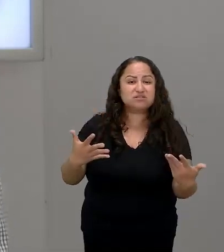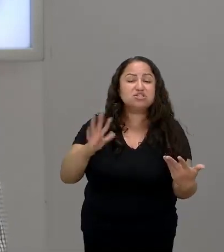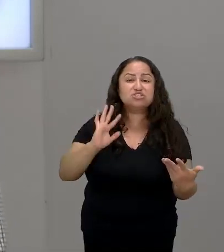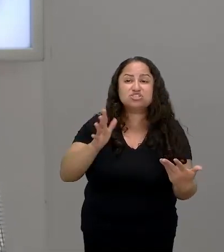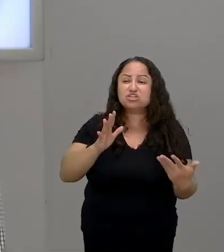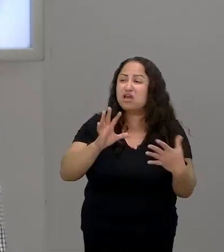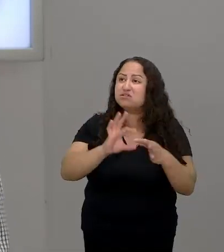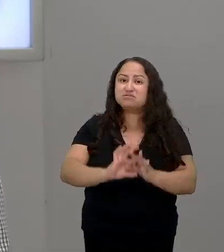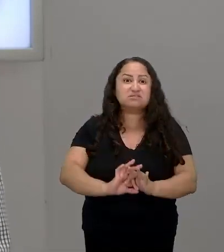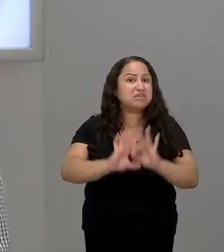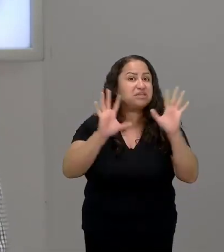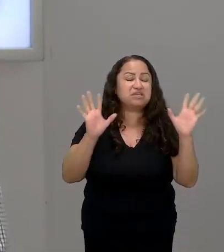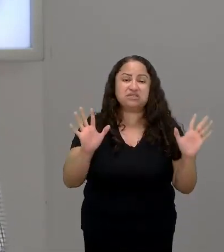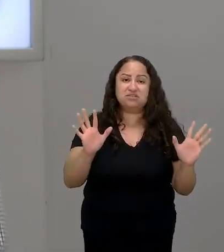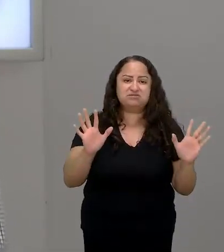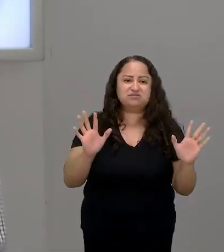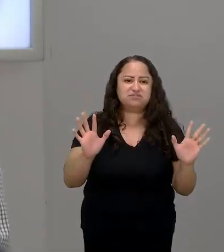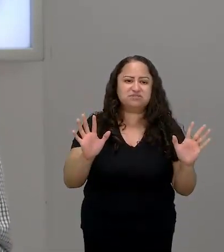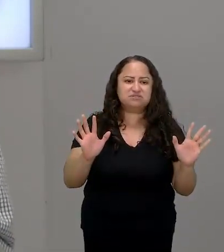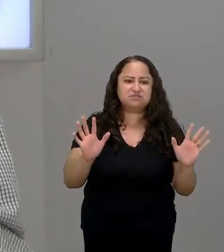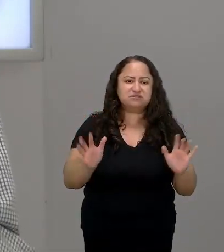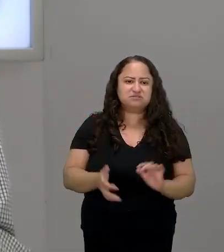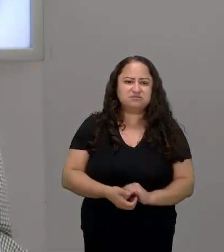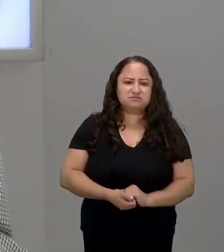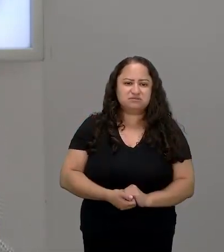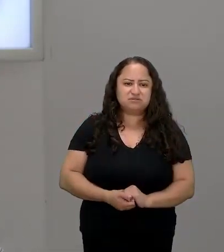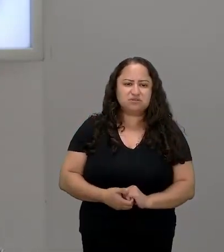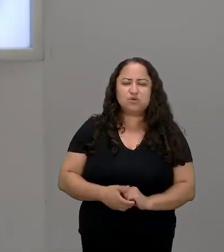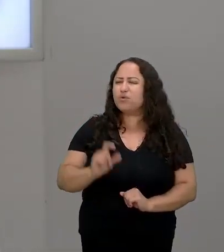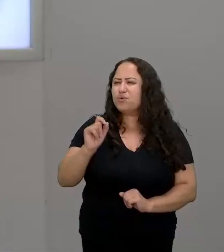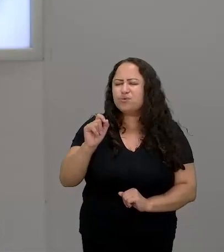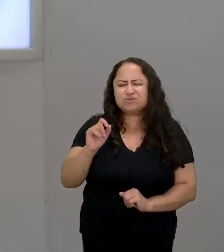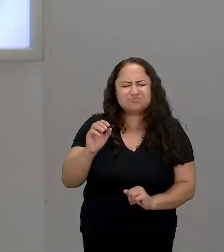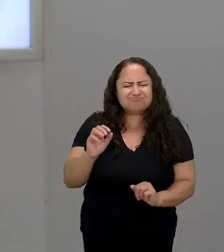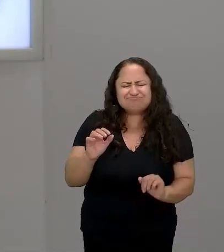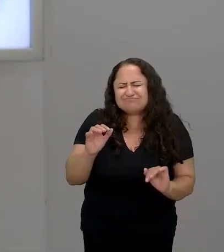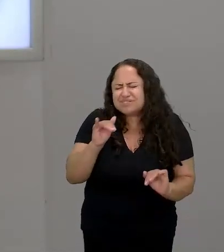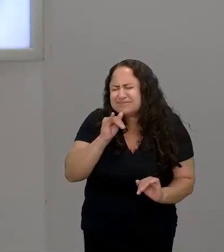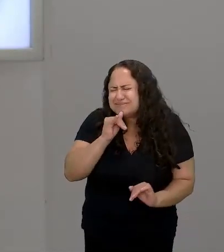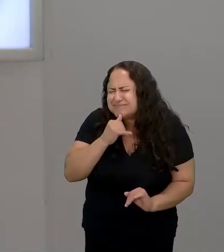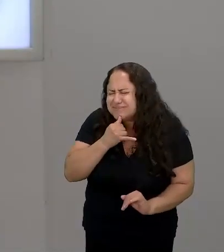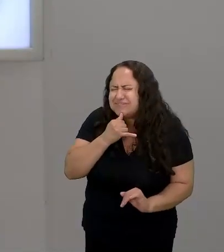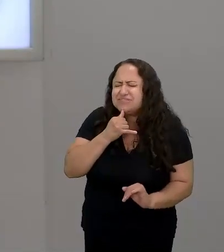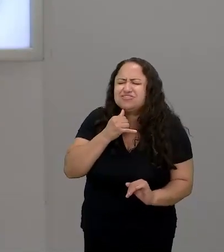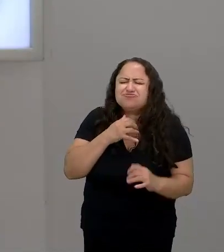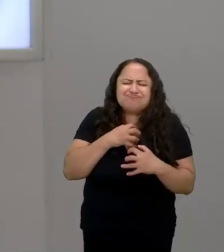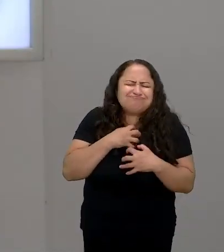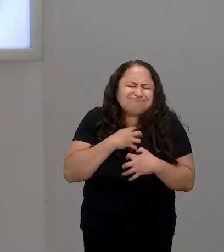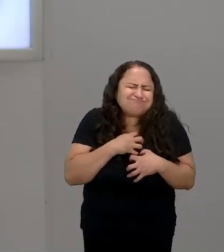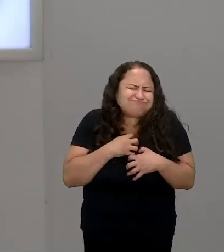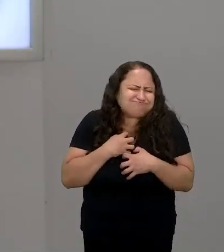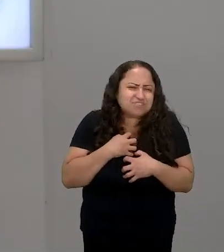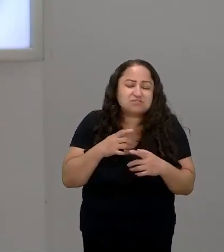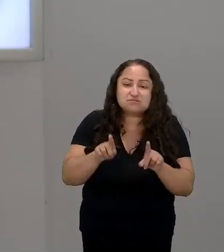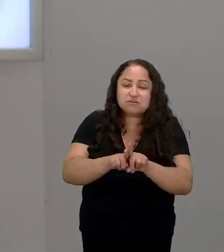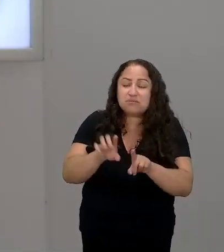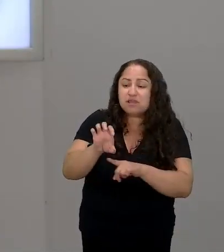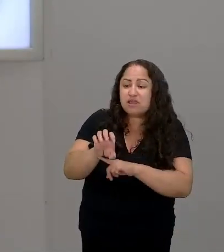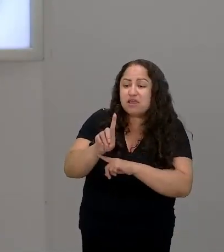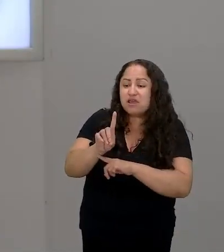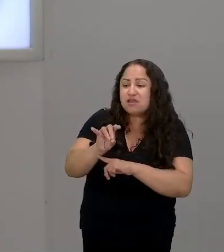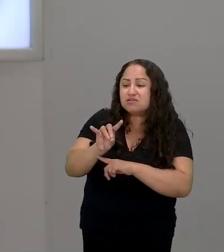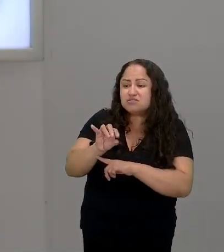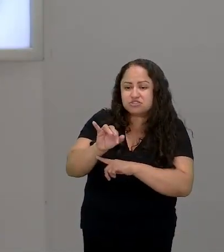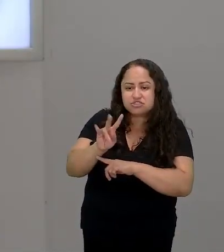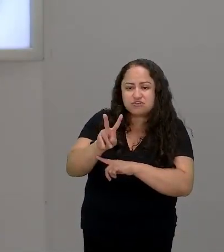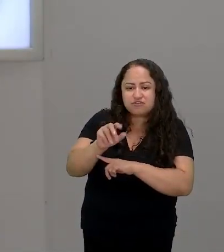libertária muito livre muito livre e uma outra coisa que me doeu profundamente que a Edivane que trouxe que é a